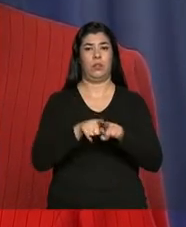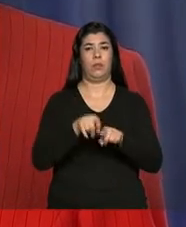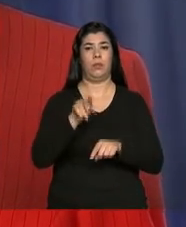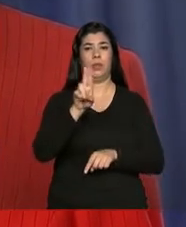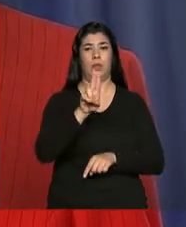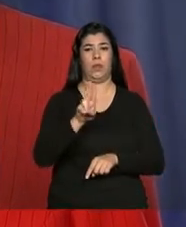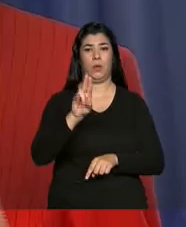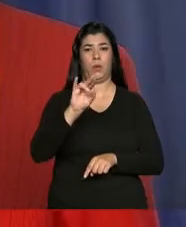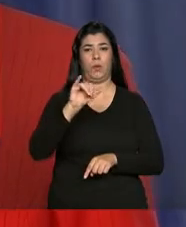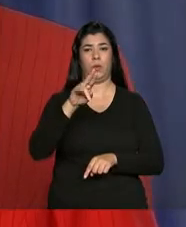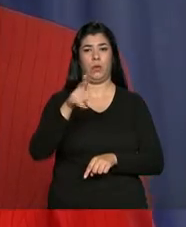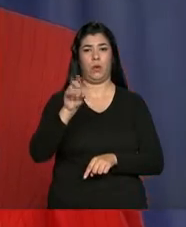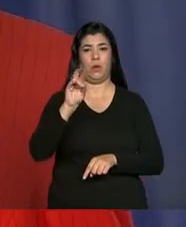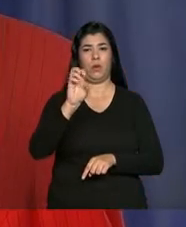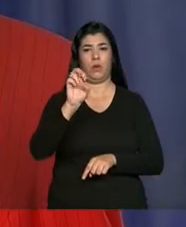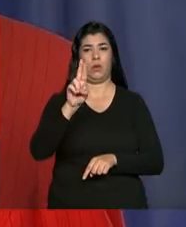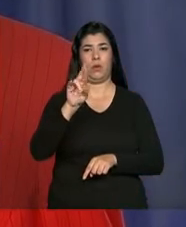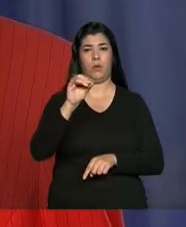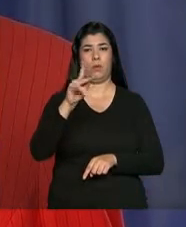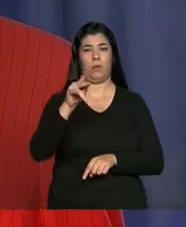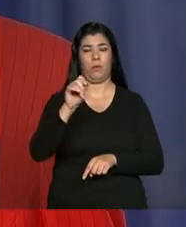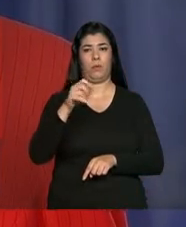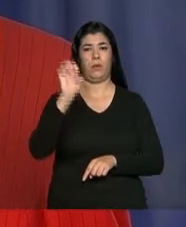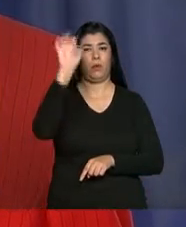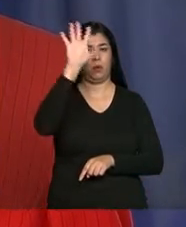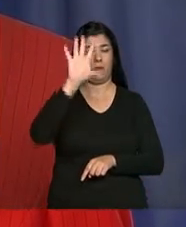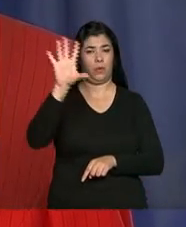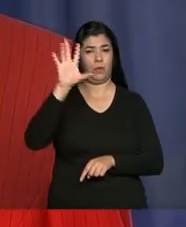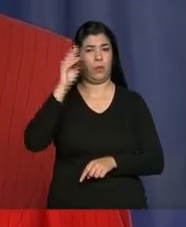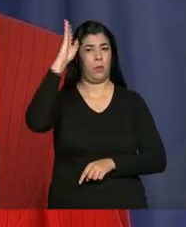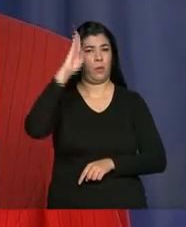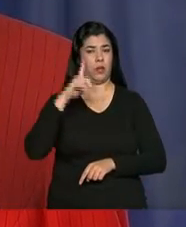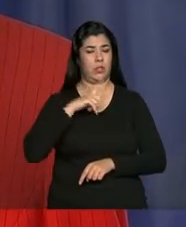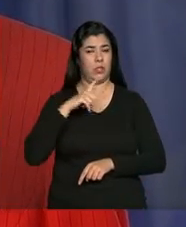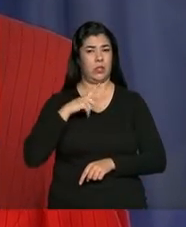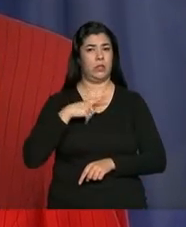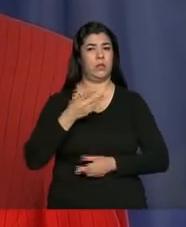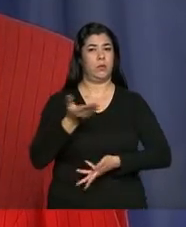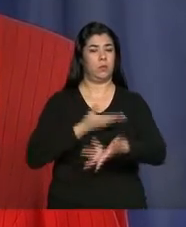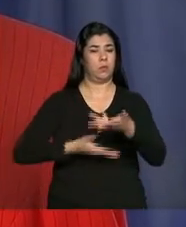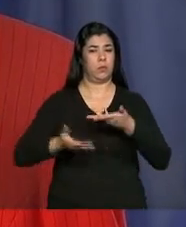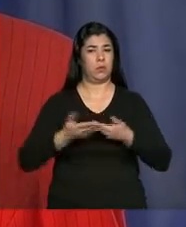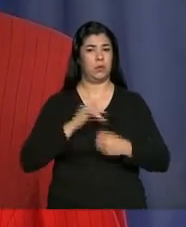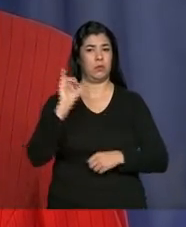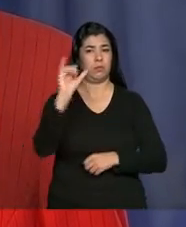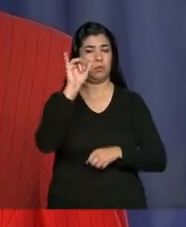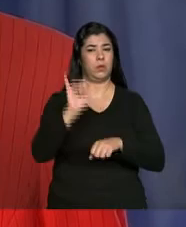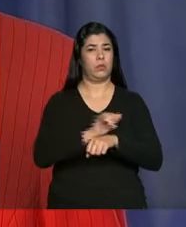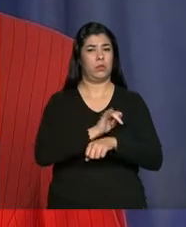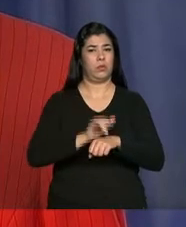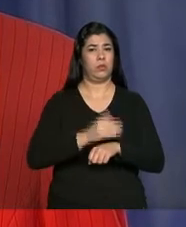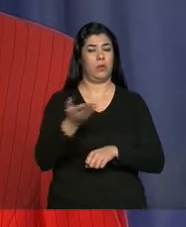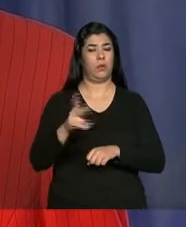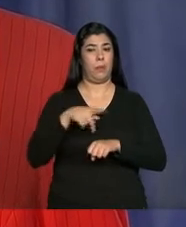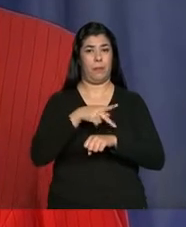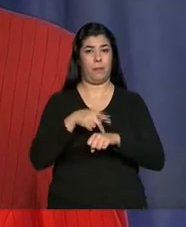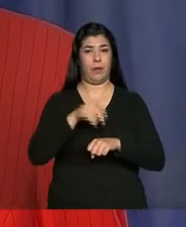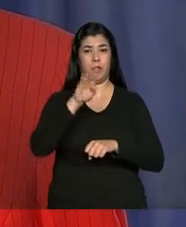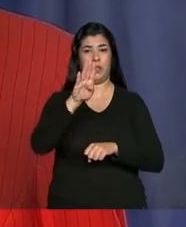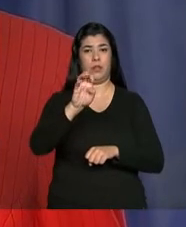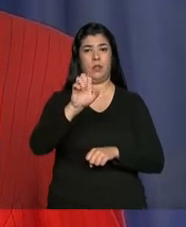O Brasil tem uma relação muito importante e estratégica com a Bélgica. A Bélgica